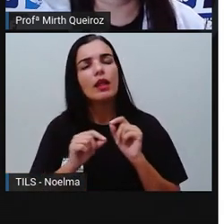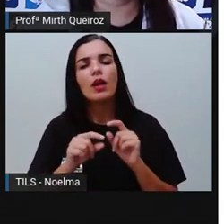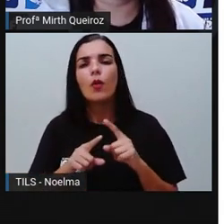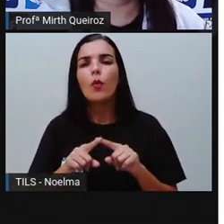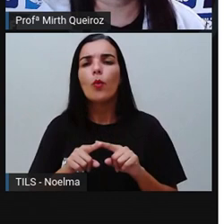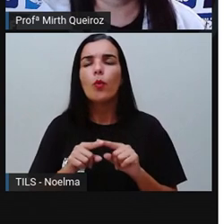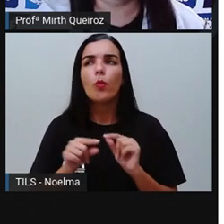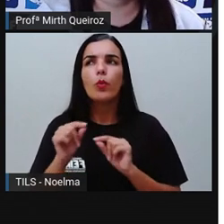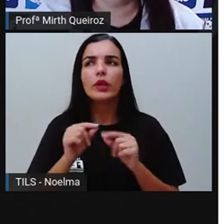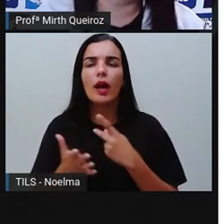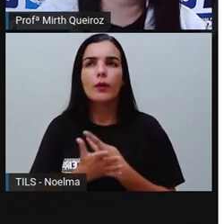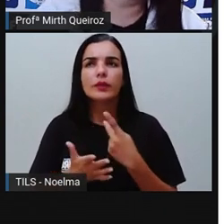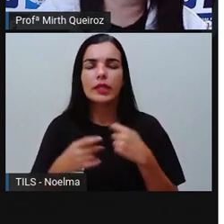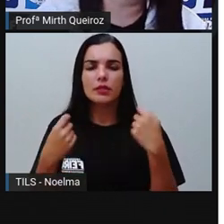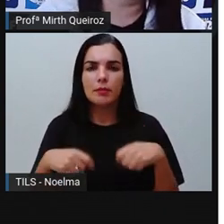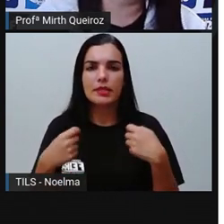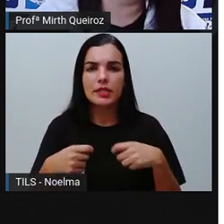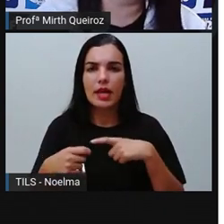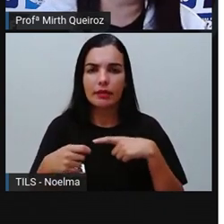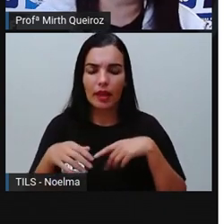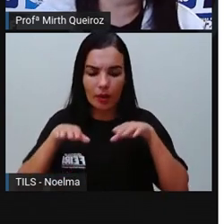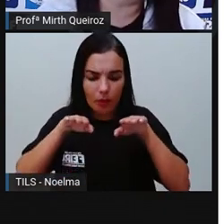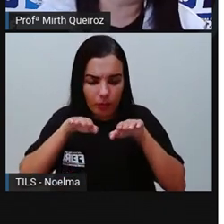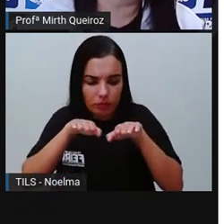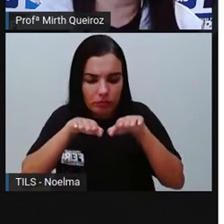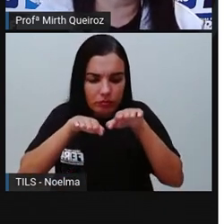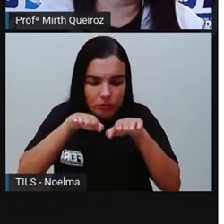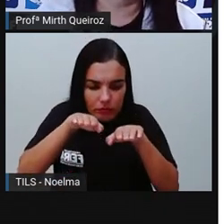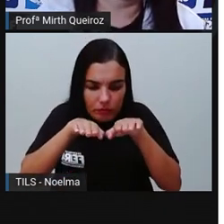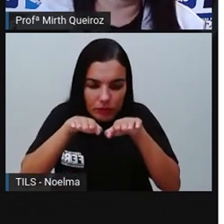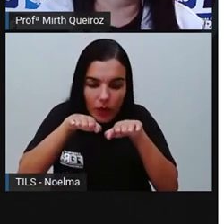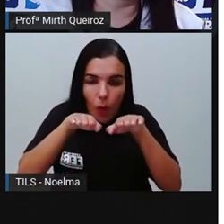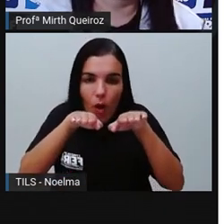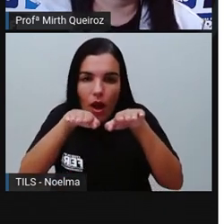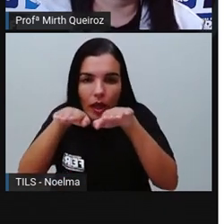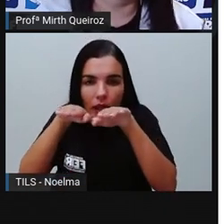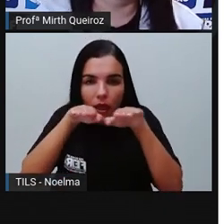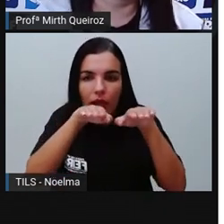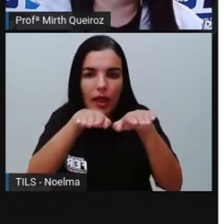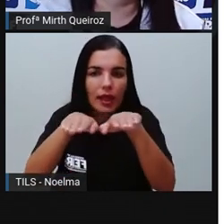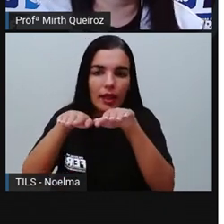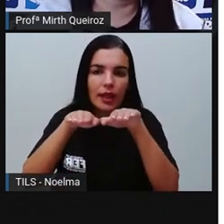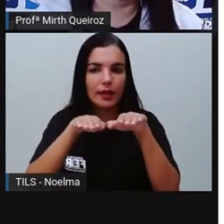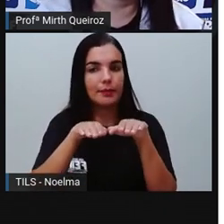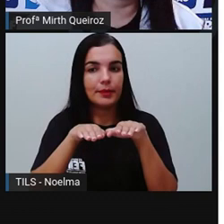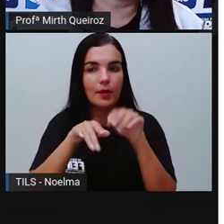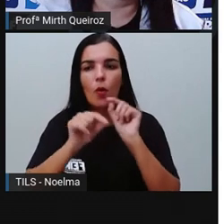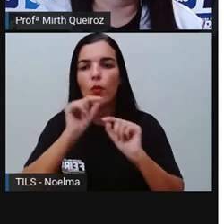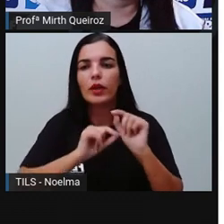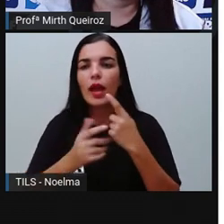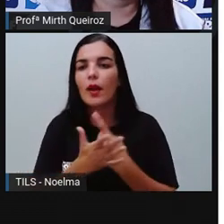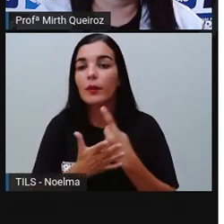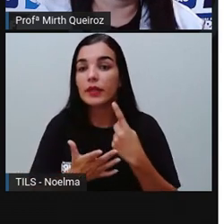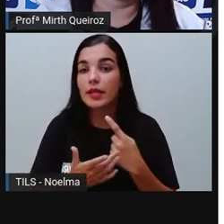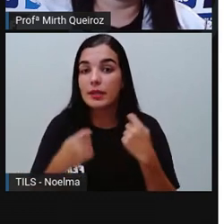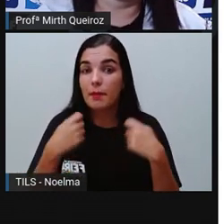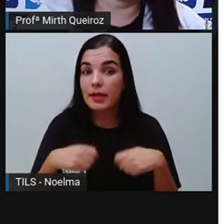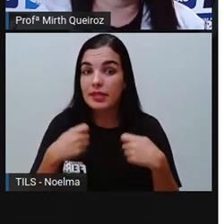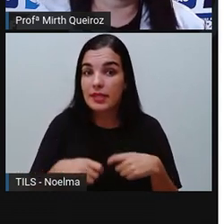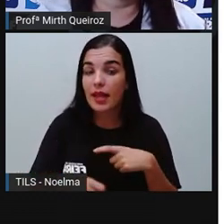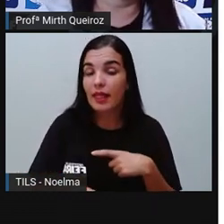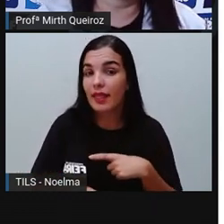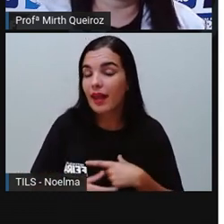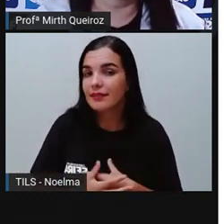equilíbrio? E aí, vocês lembram? O que faz com que haja esse equilíbrio, né? E há